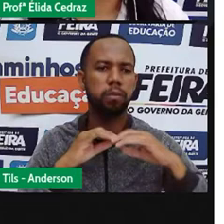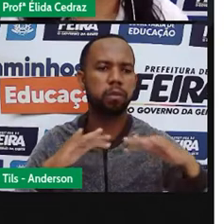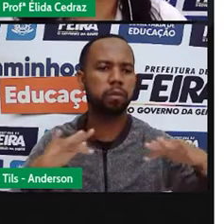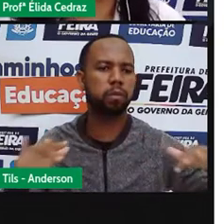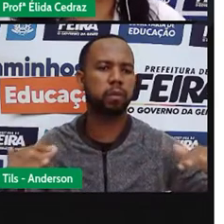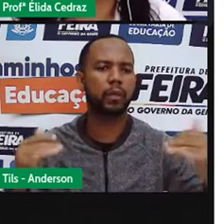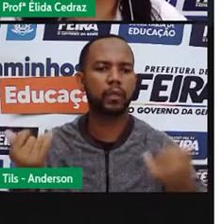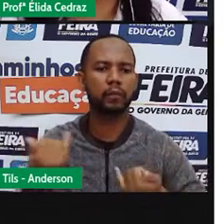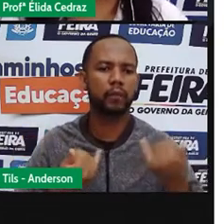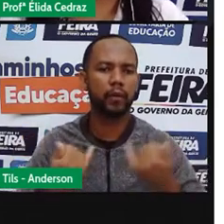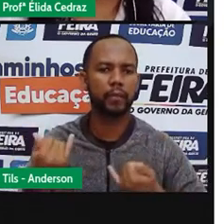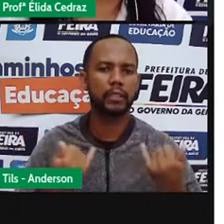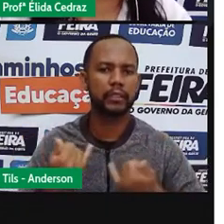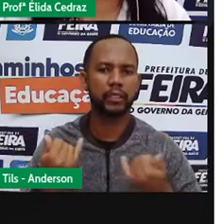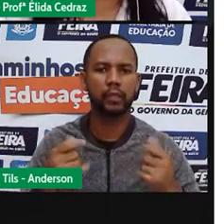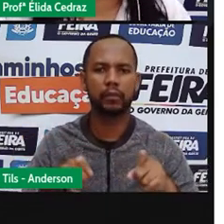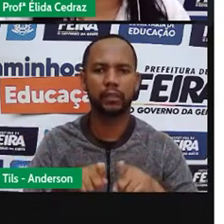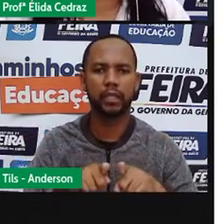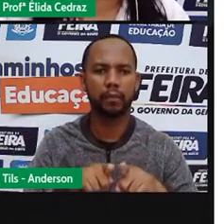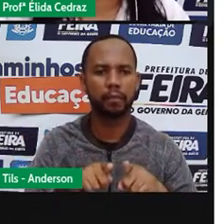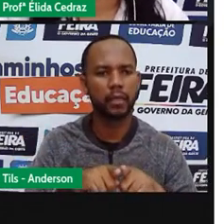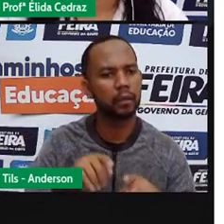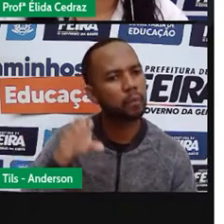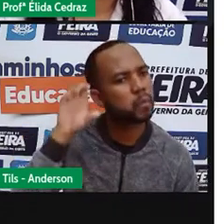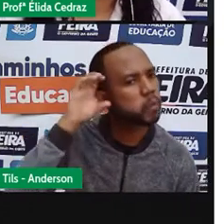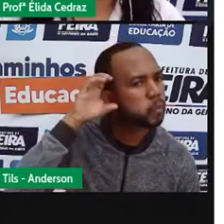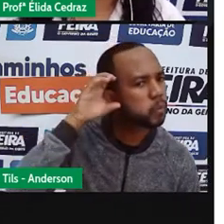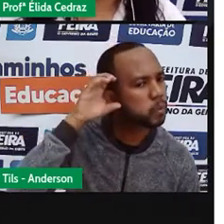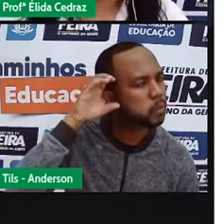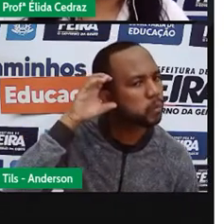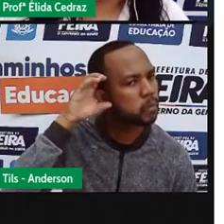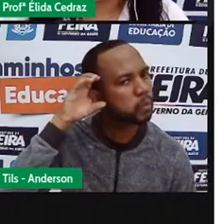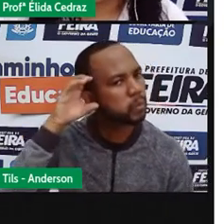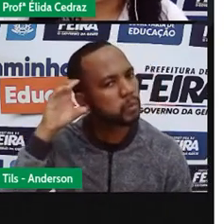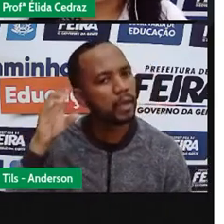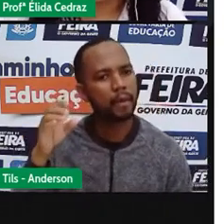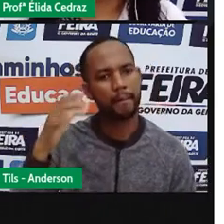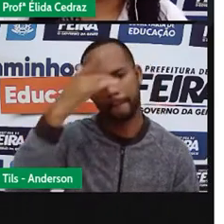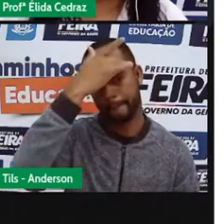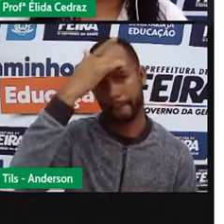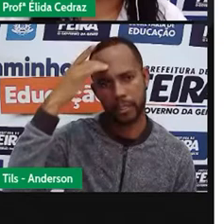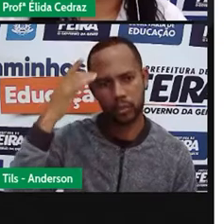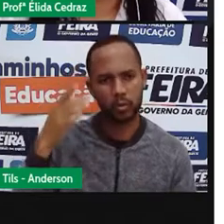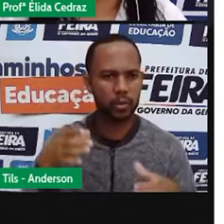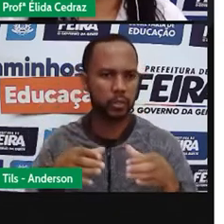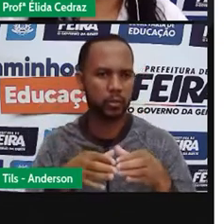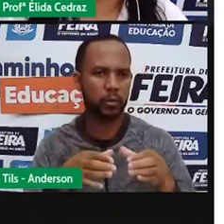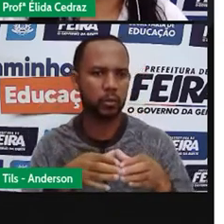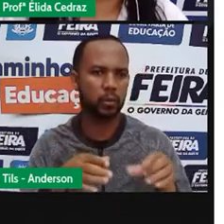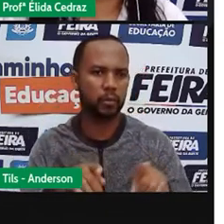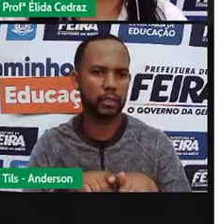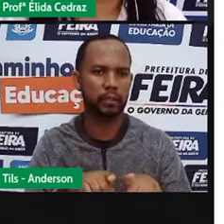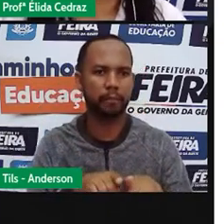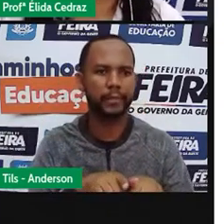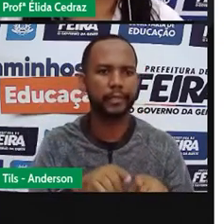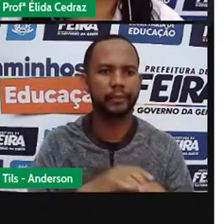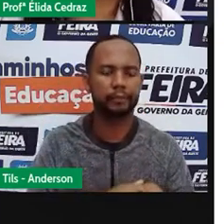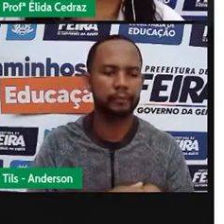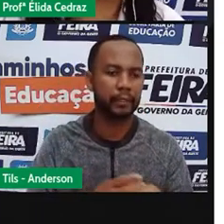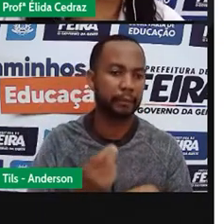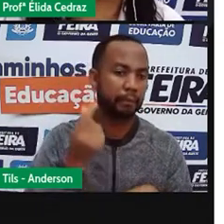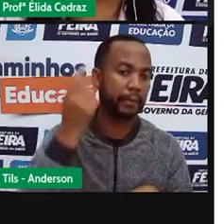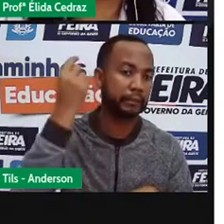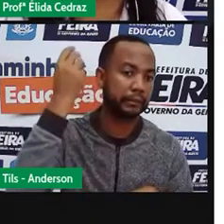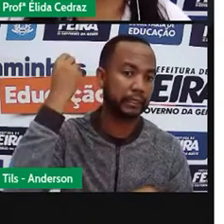e encostar a distância entre as pessoas. Antigamente,